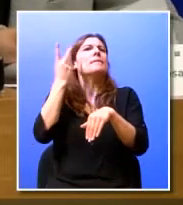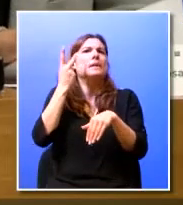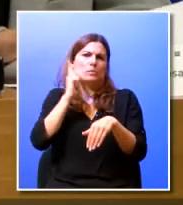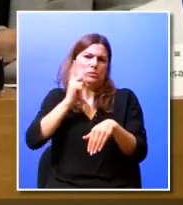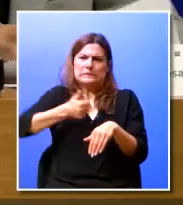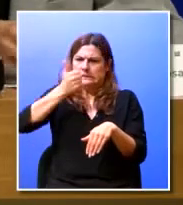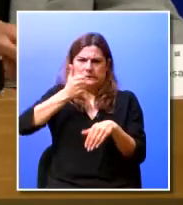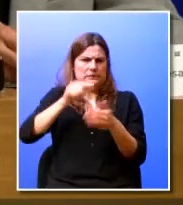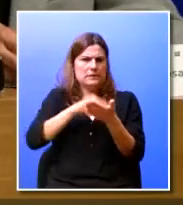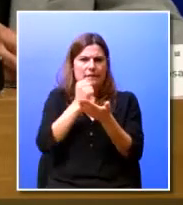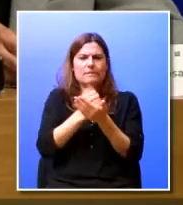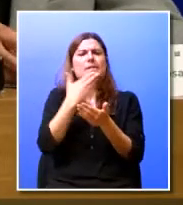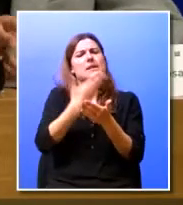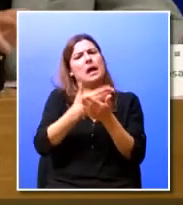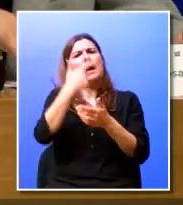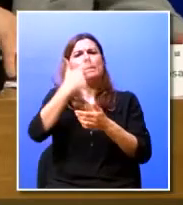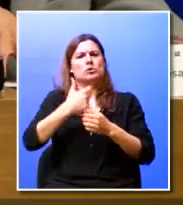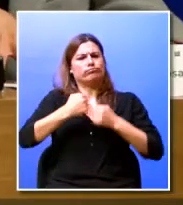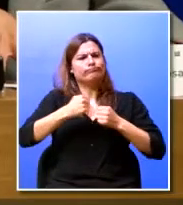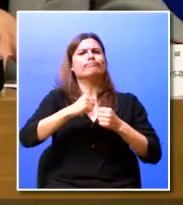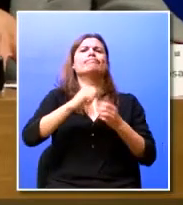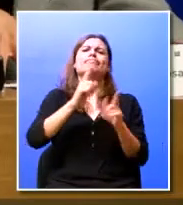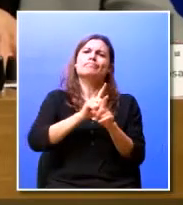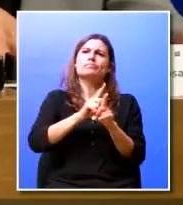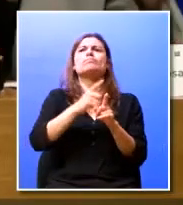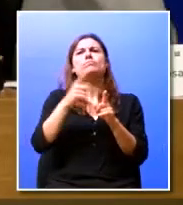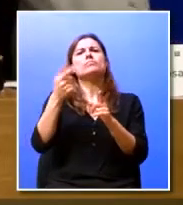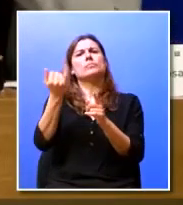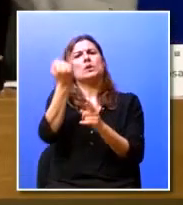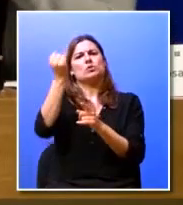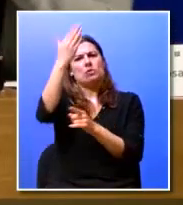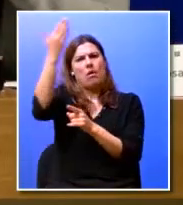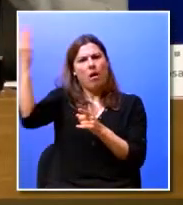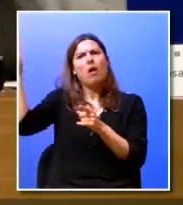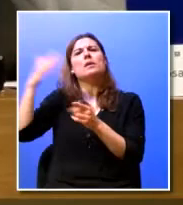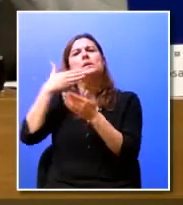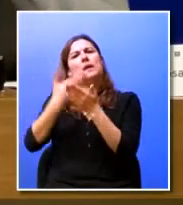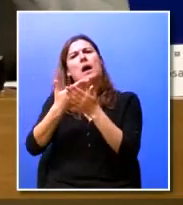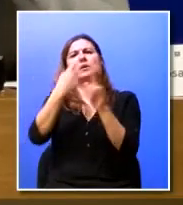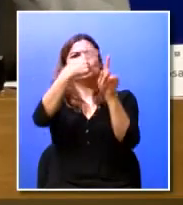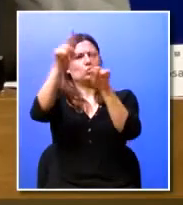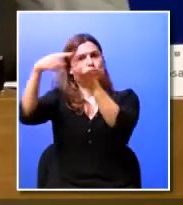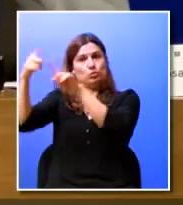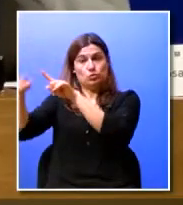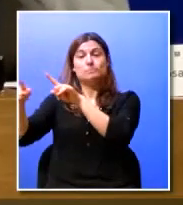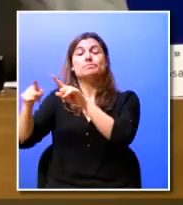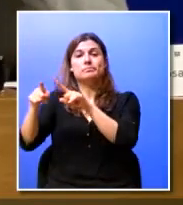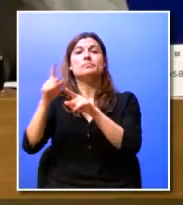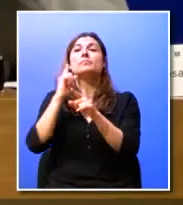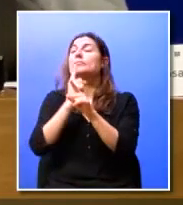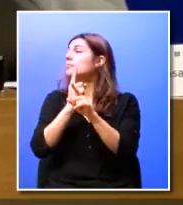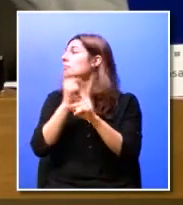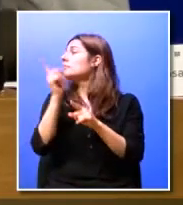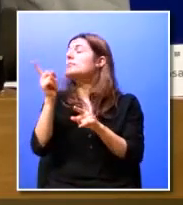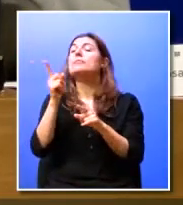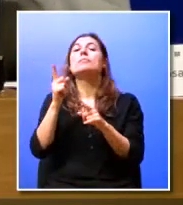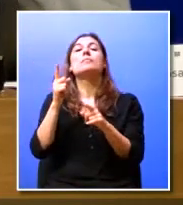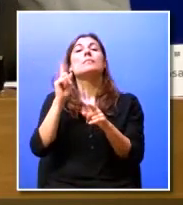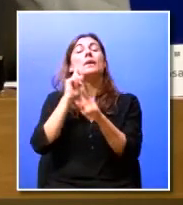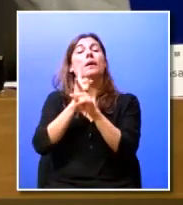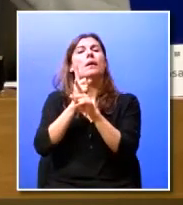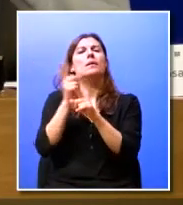fortalecendo pessoas e diferenciando positivamente as organizações. Segundo o CDFOP, o crescente